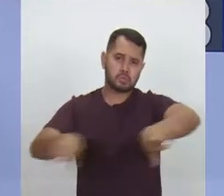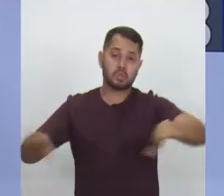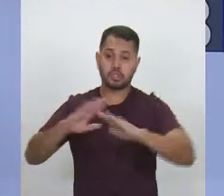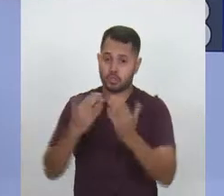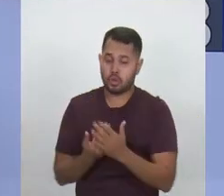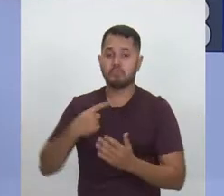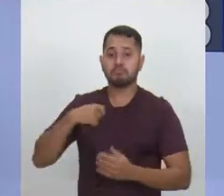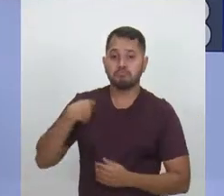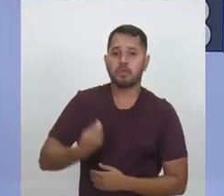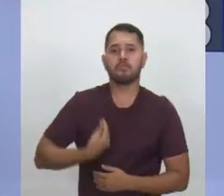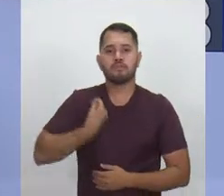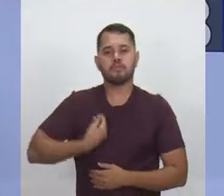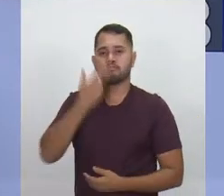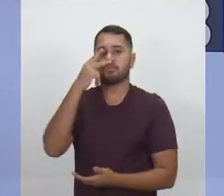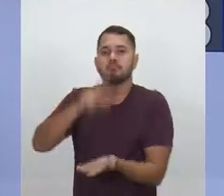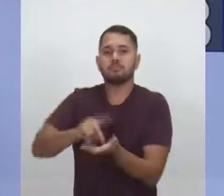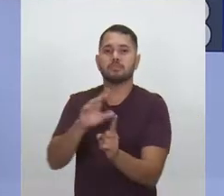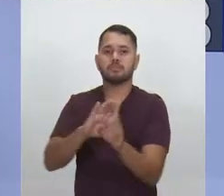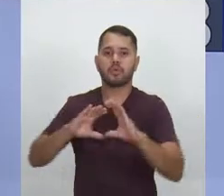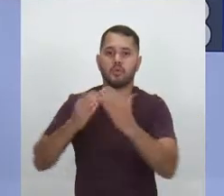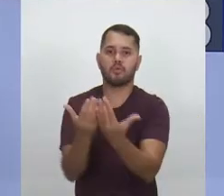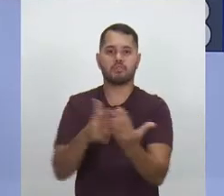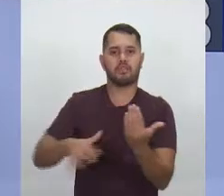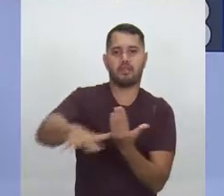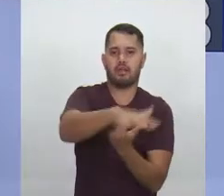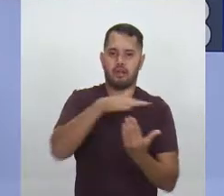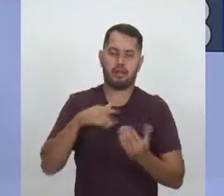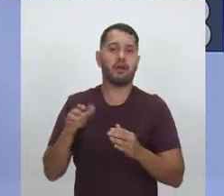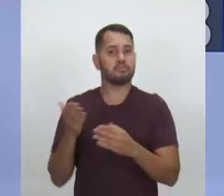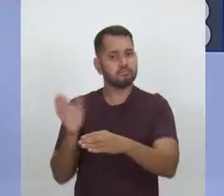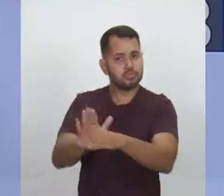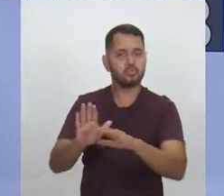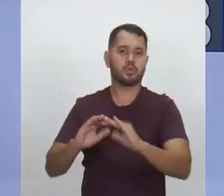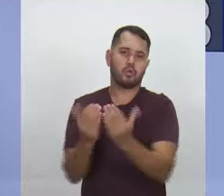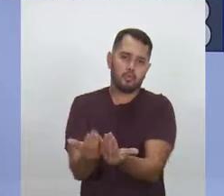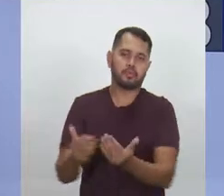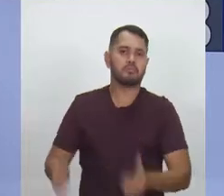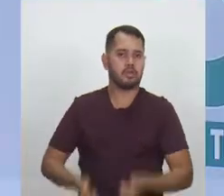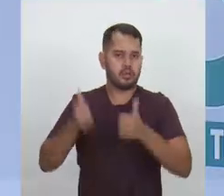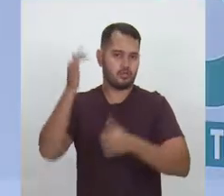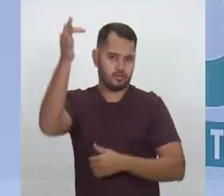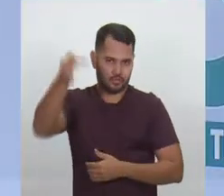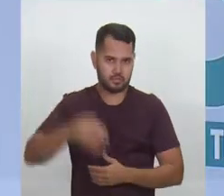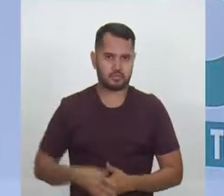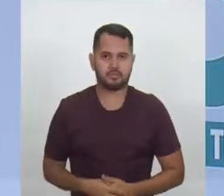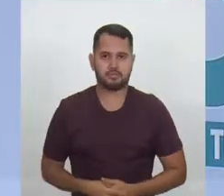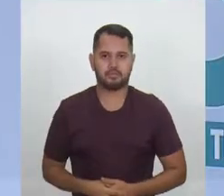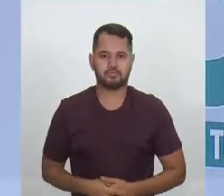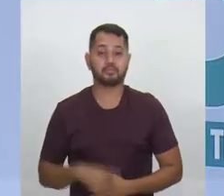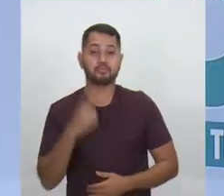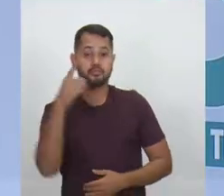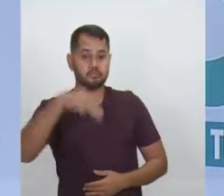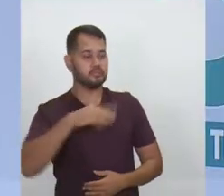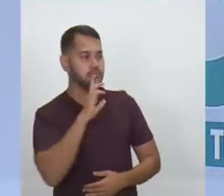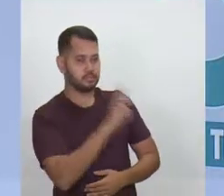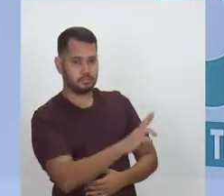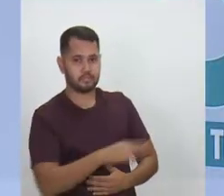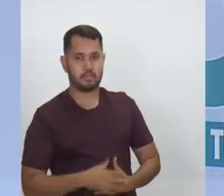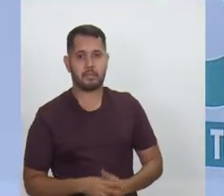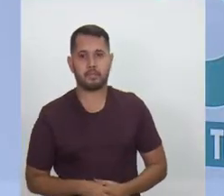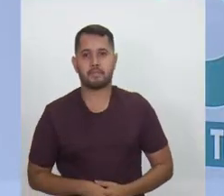que viva a necessidade daquela comunidade, preparando aquela comunidade para um futuro melhor. Um minuto para réplicar.